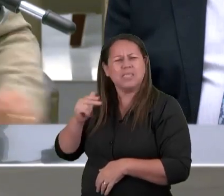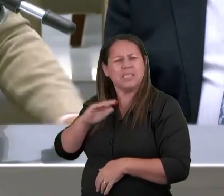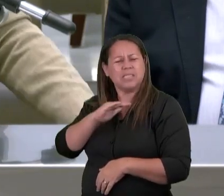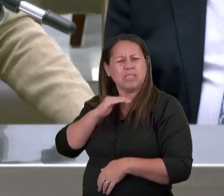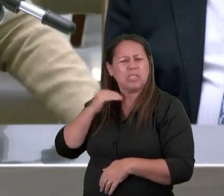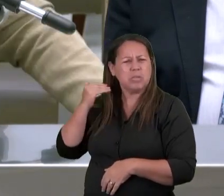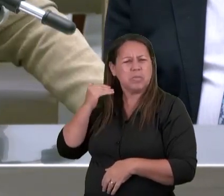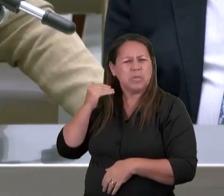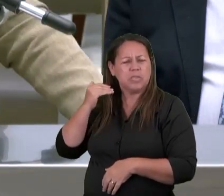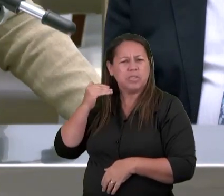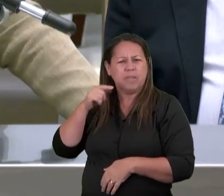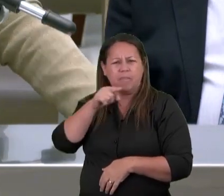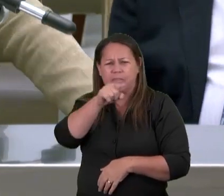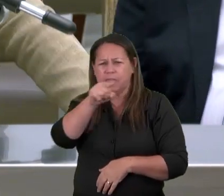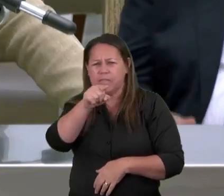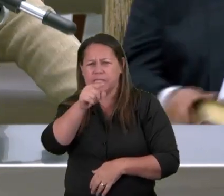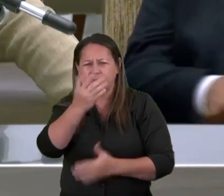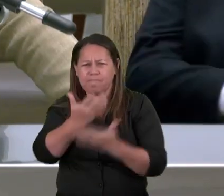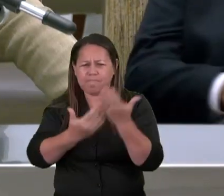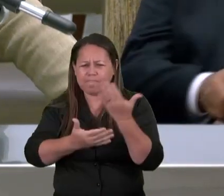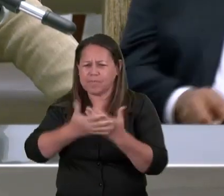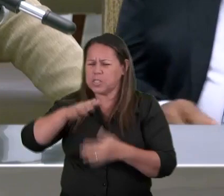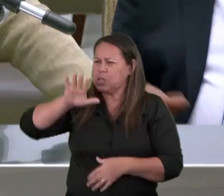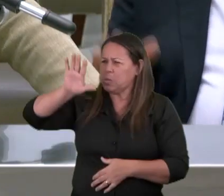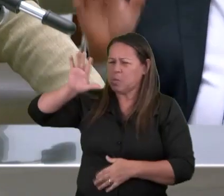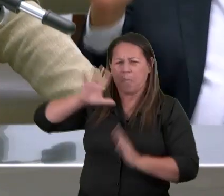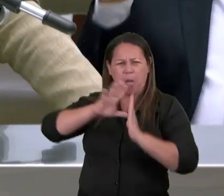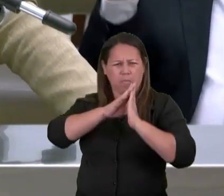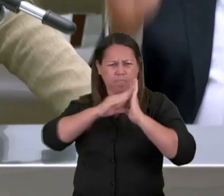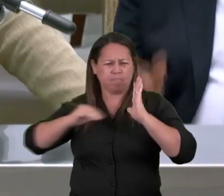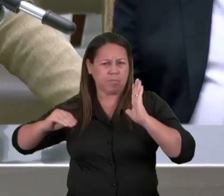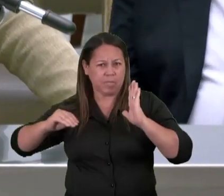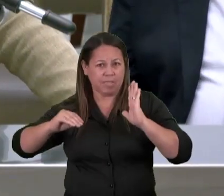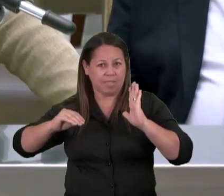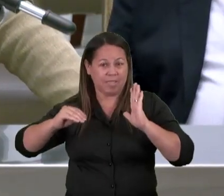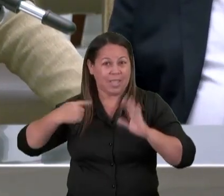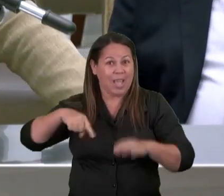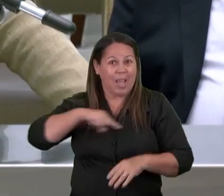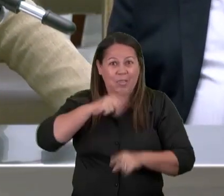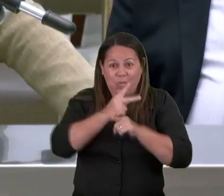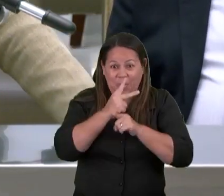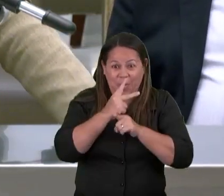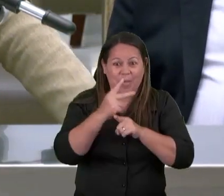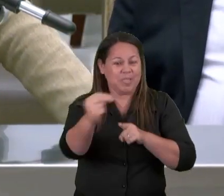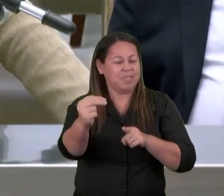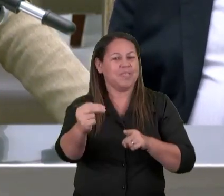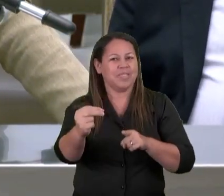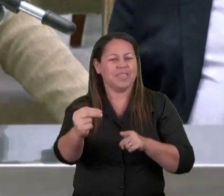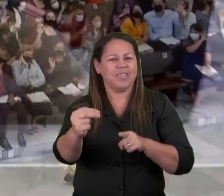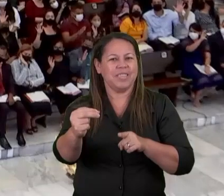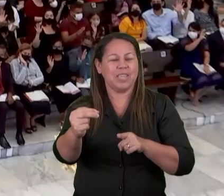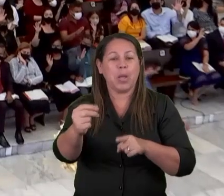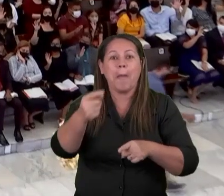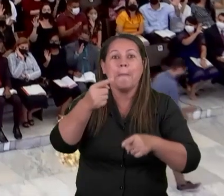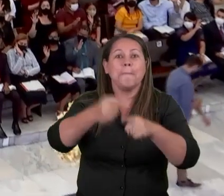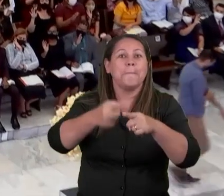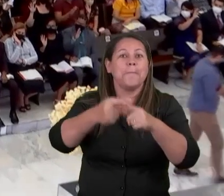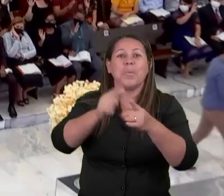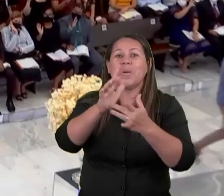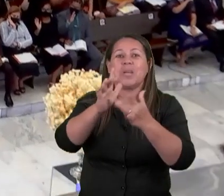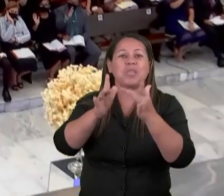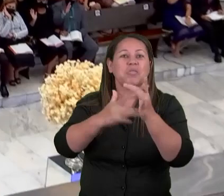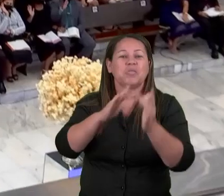Eu queria que você Levantasse a sua mão Comigo e dissesse assim A nossa vitória É porque o cordeiro